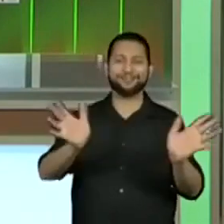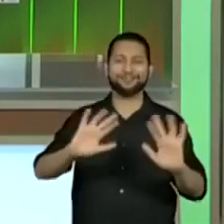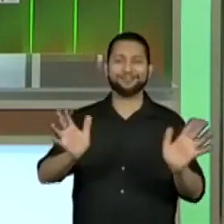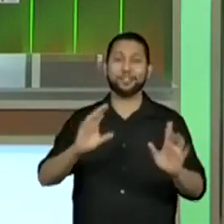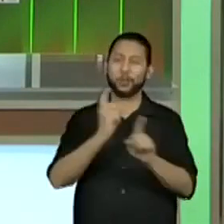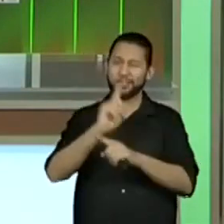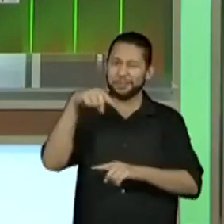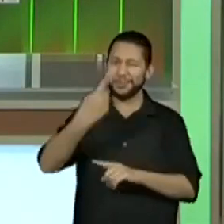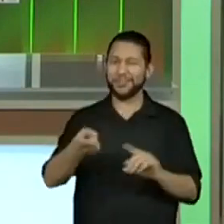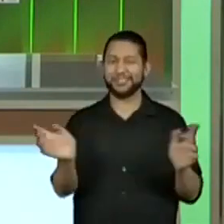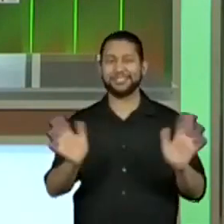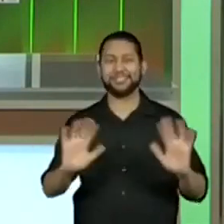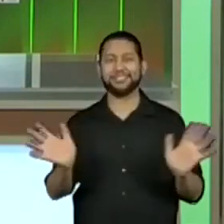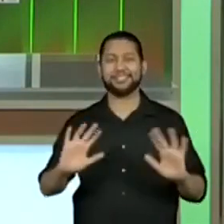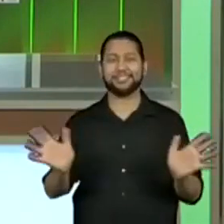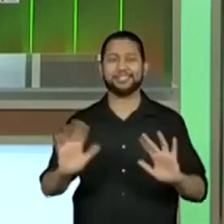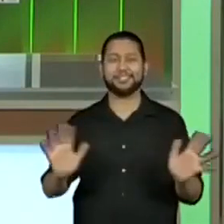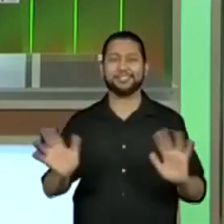até a próxima